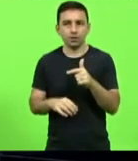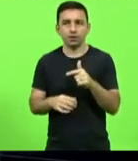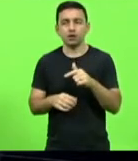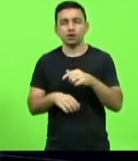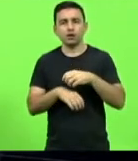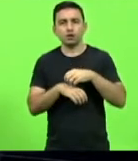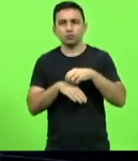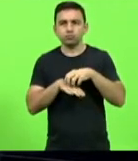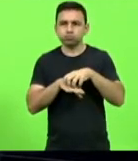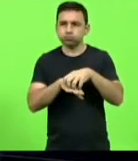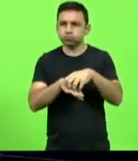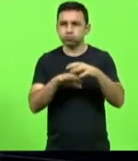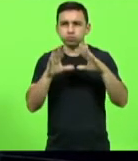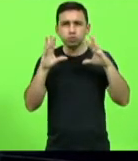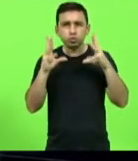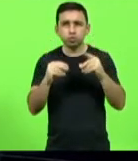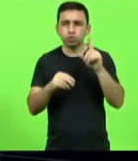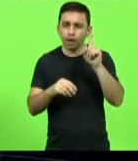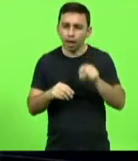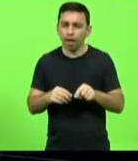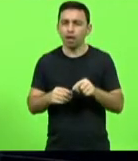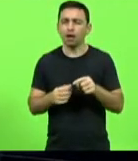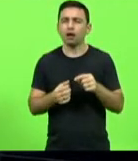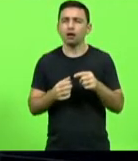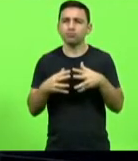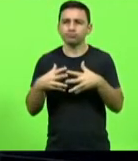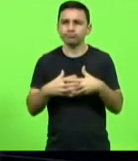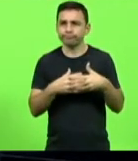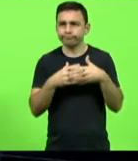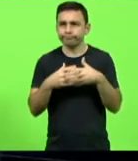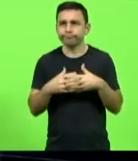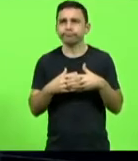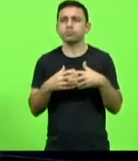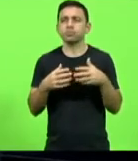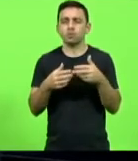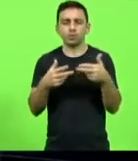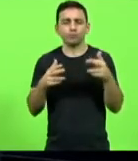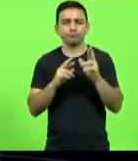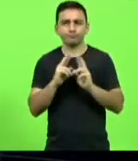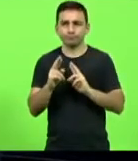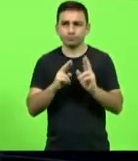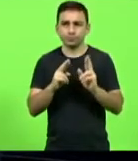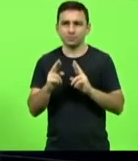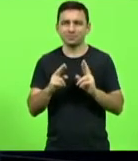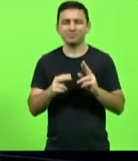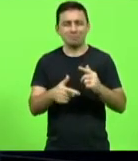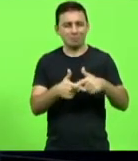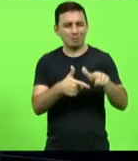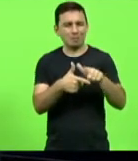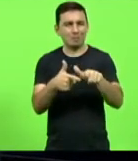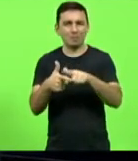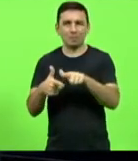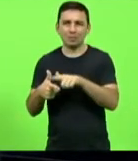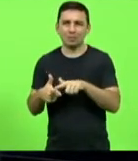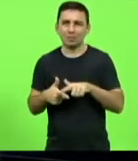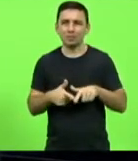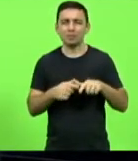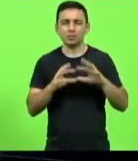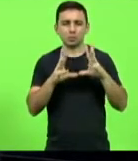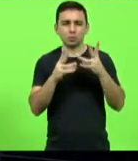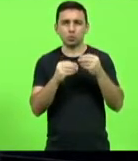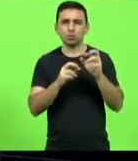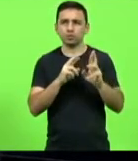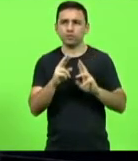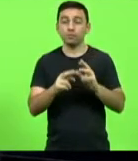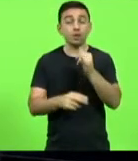é por rodovia e a condição das nossas rodovias infelizmente não são as melhores se a gente vai para o